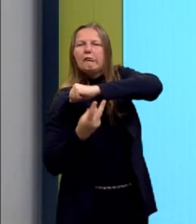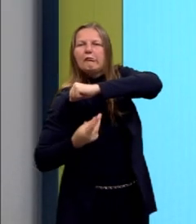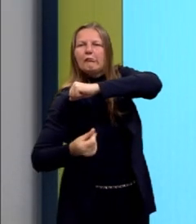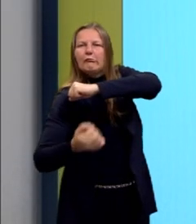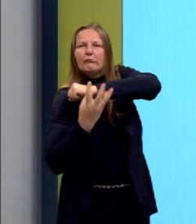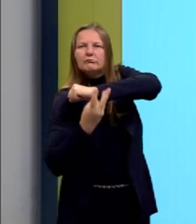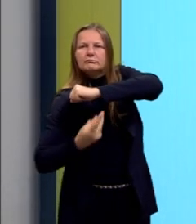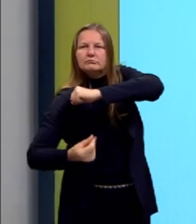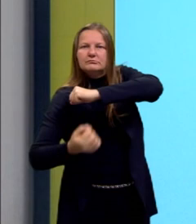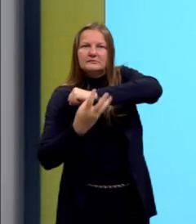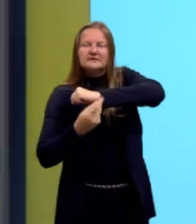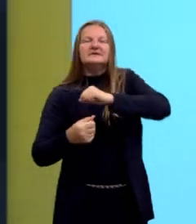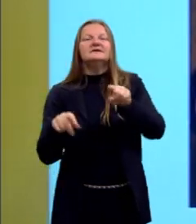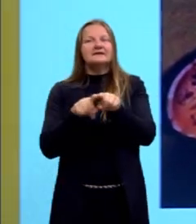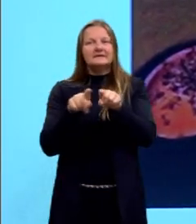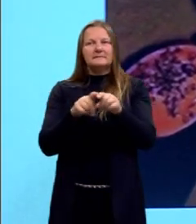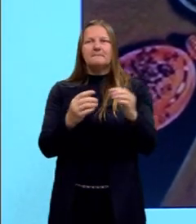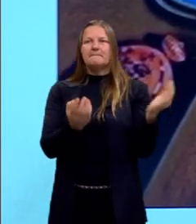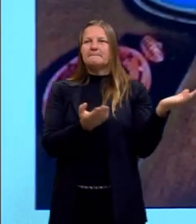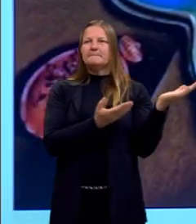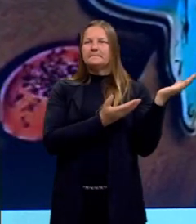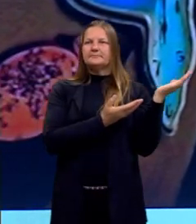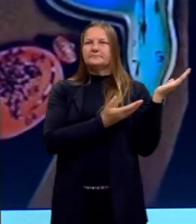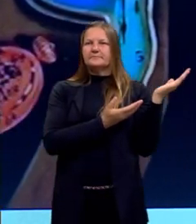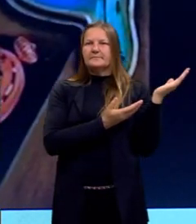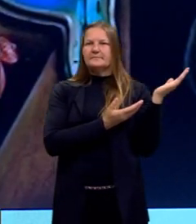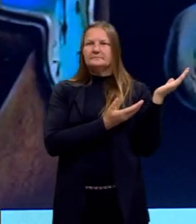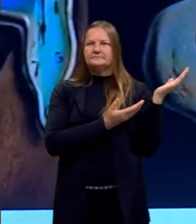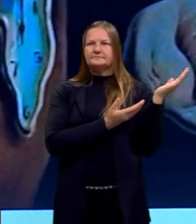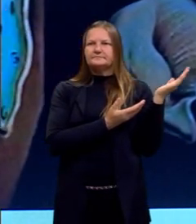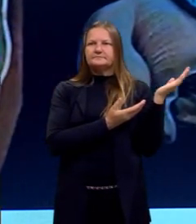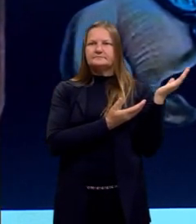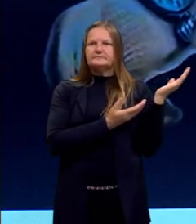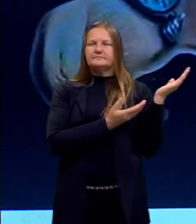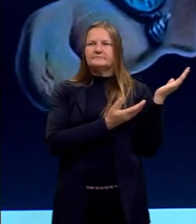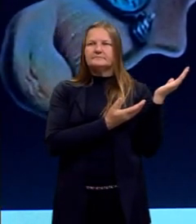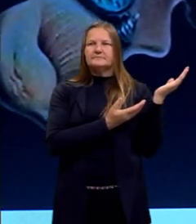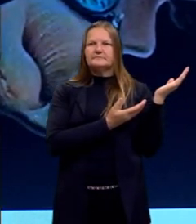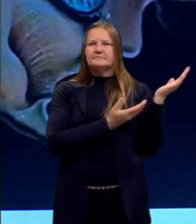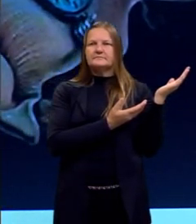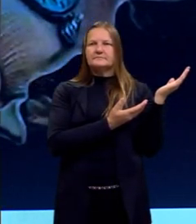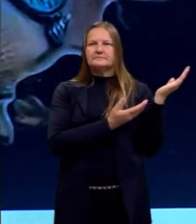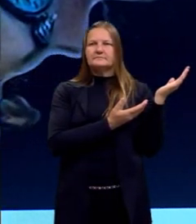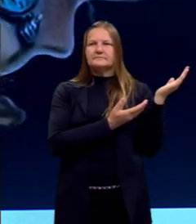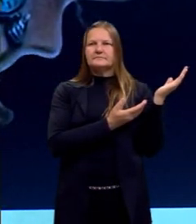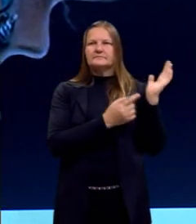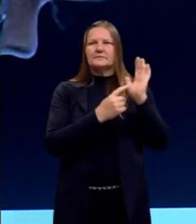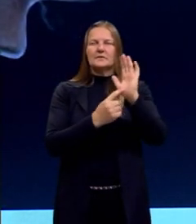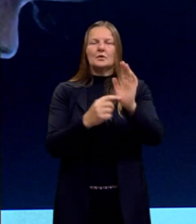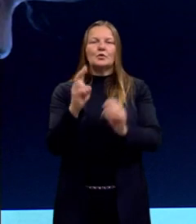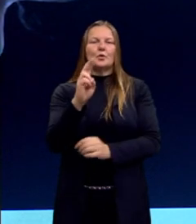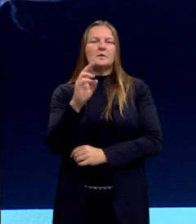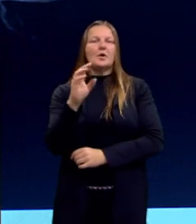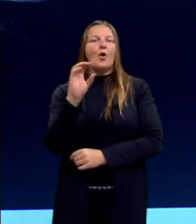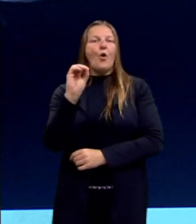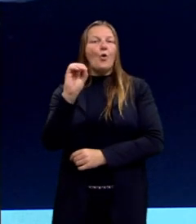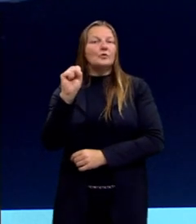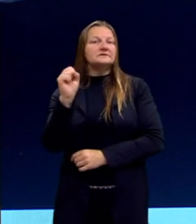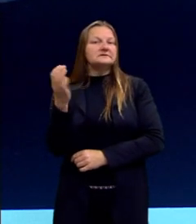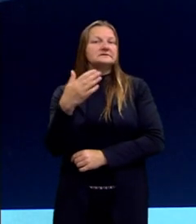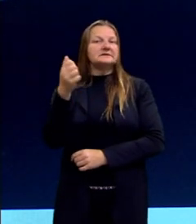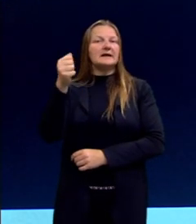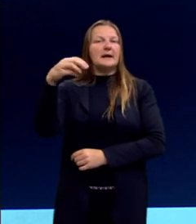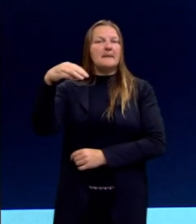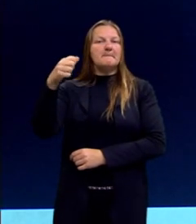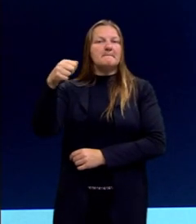grande artista deste movimento, que apresenta para nós a obra Os Amantes, onde dois sujeitos